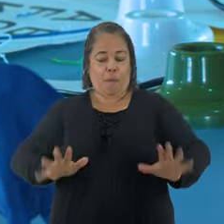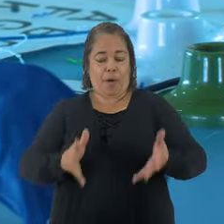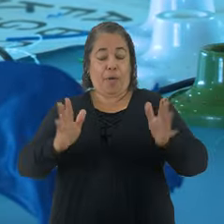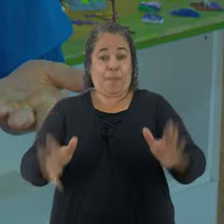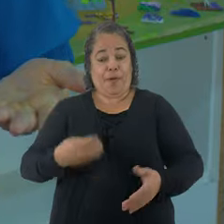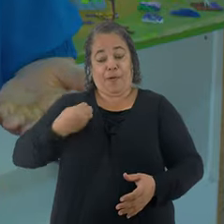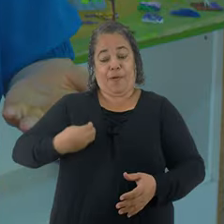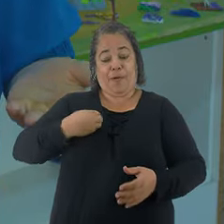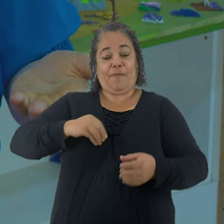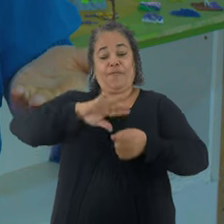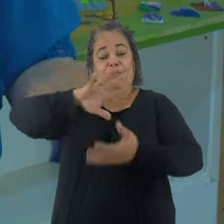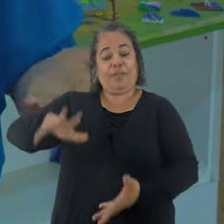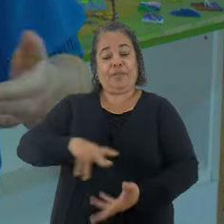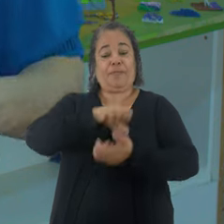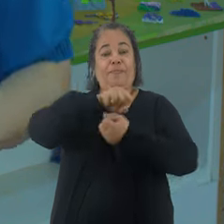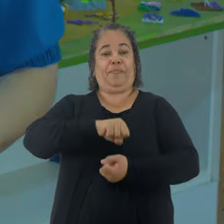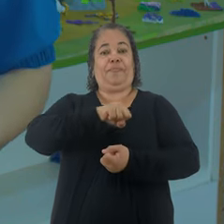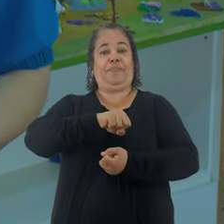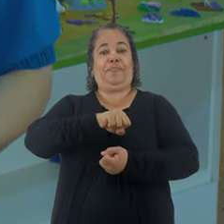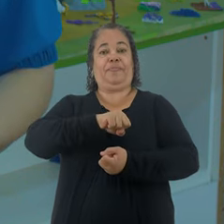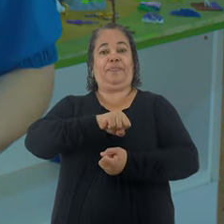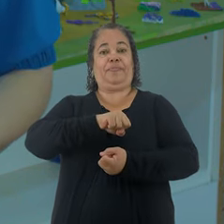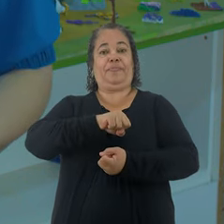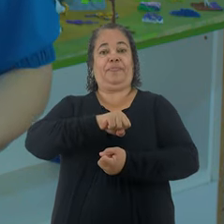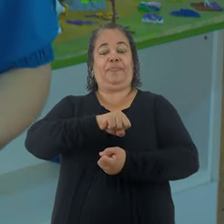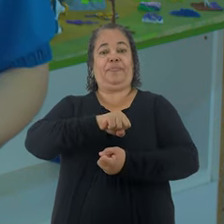Valorizando o agro, promovendo a vida sustentável.